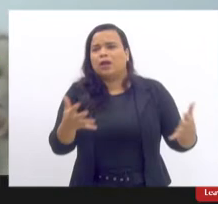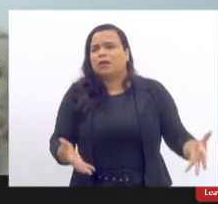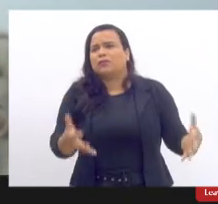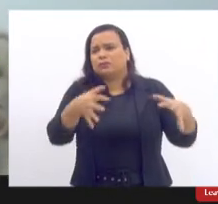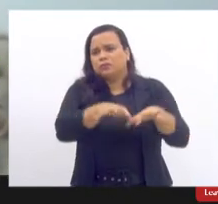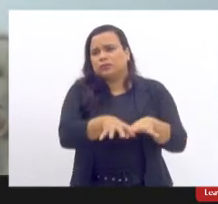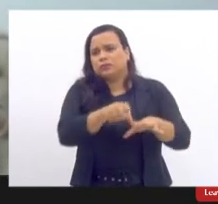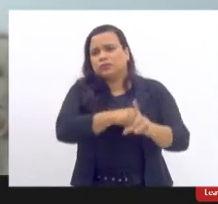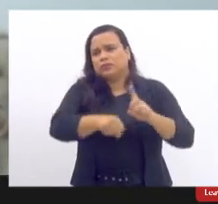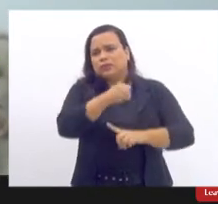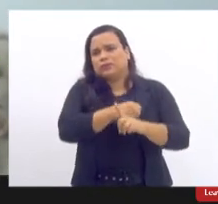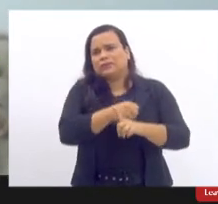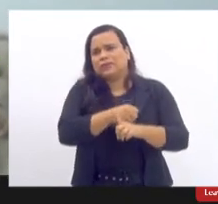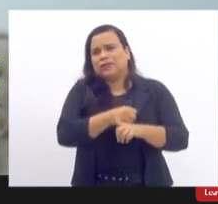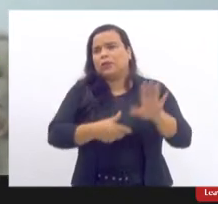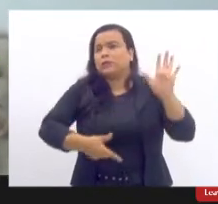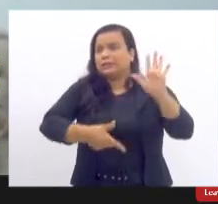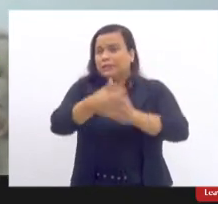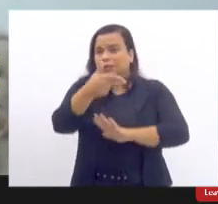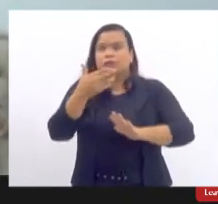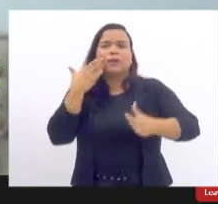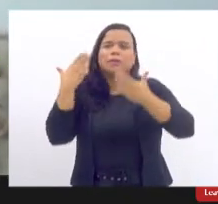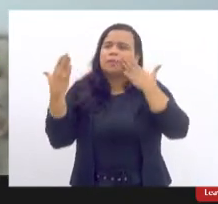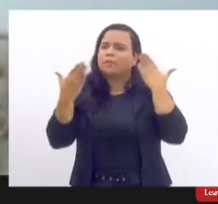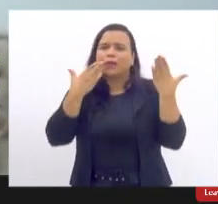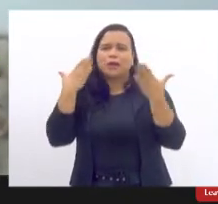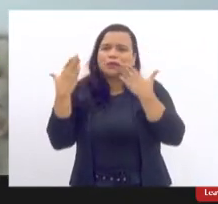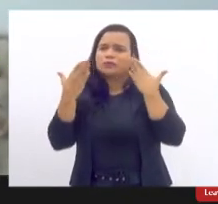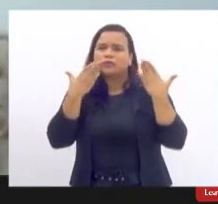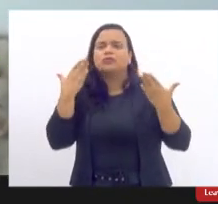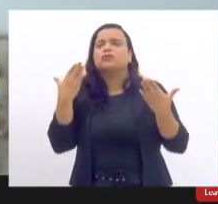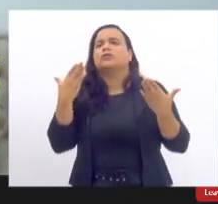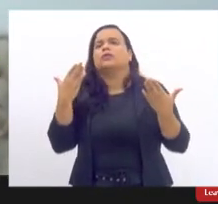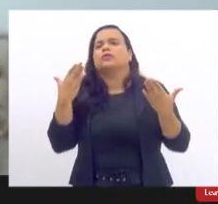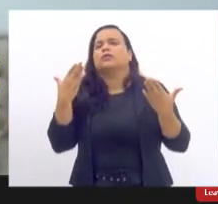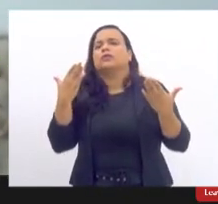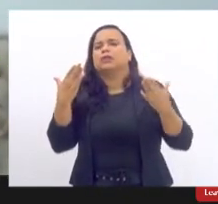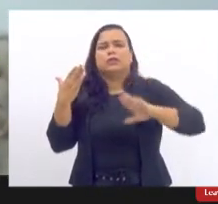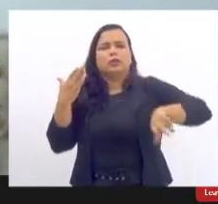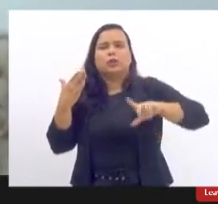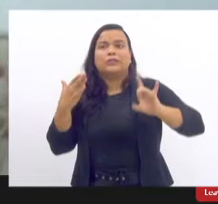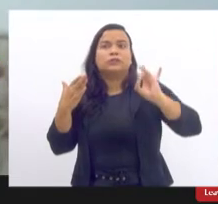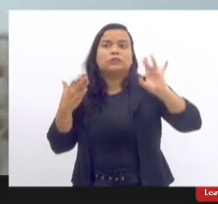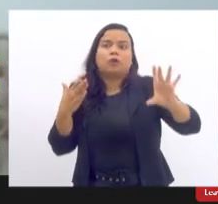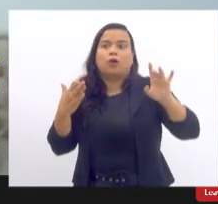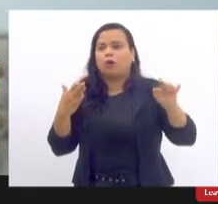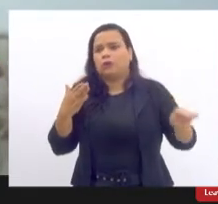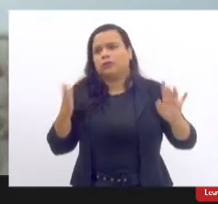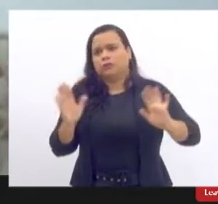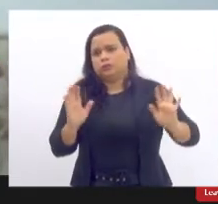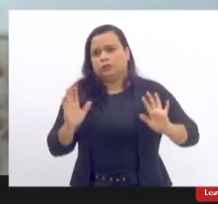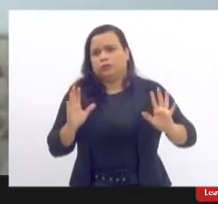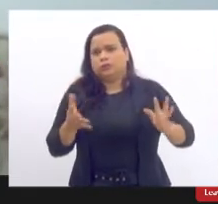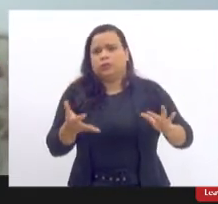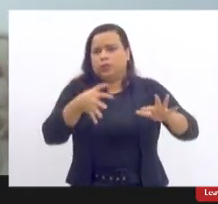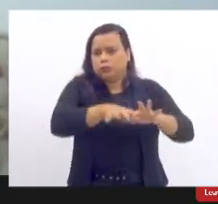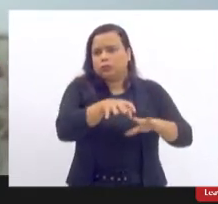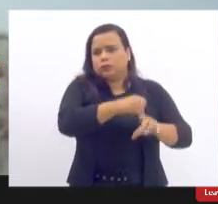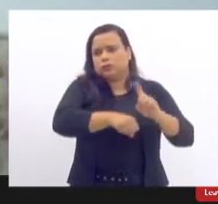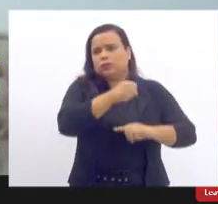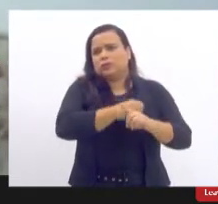certamente cirurgia plástica, é claro que eu não vou traduzir que cirurgia plástica a isso, que a gente sabe que tem muito de